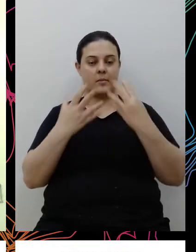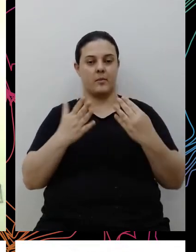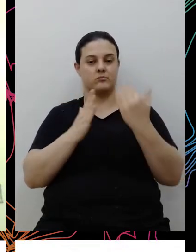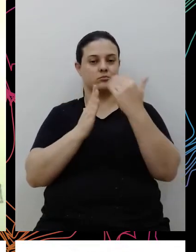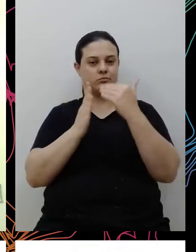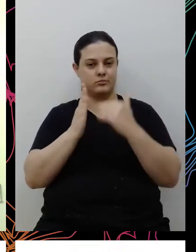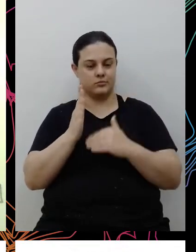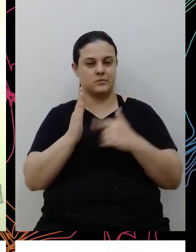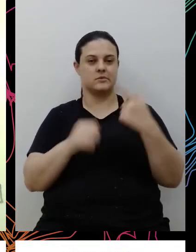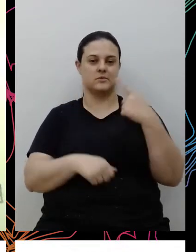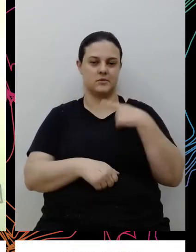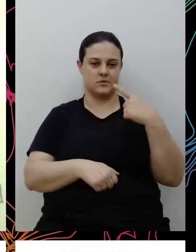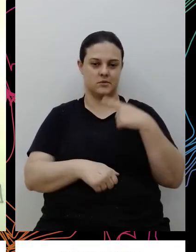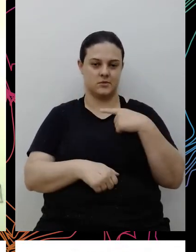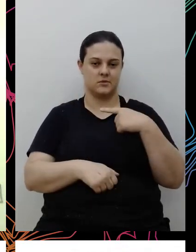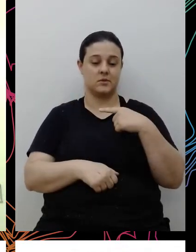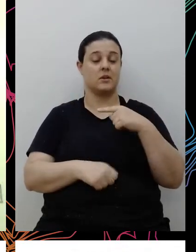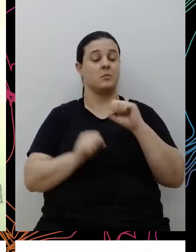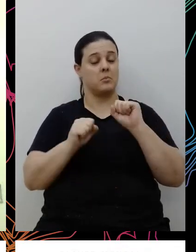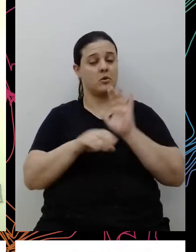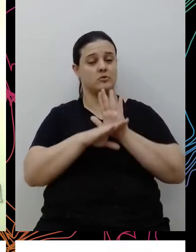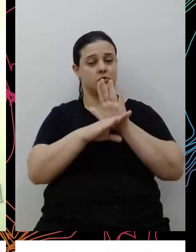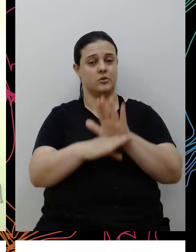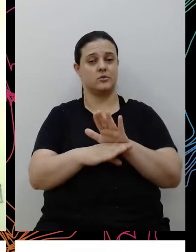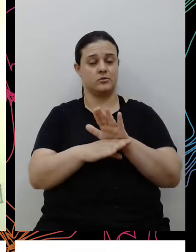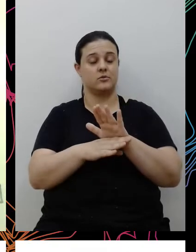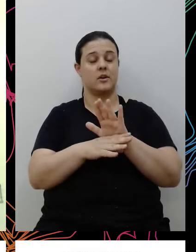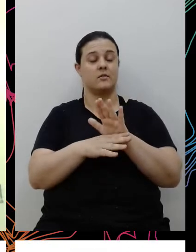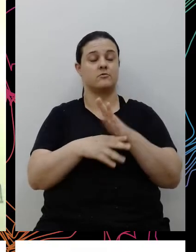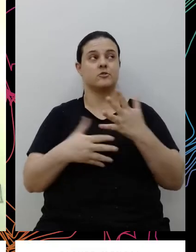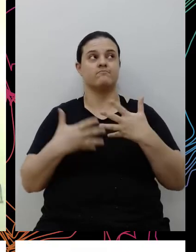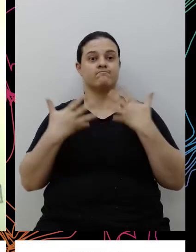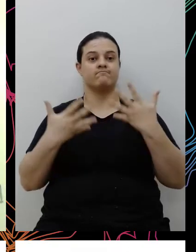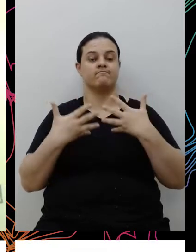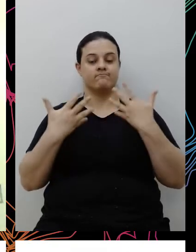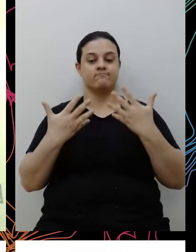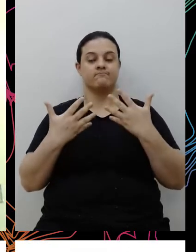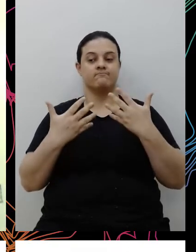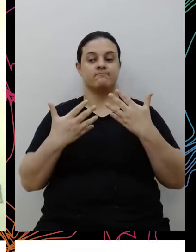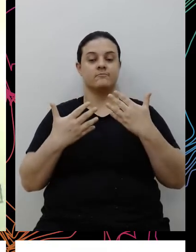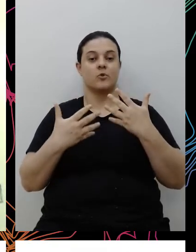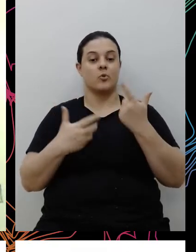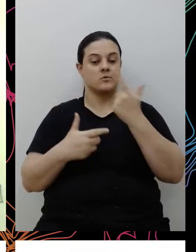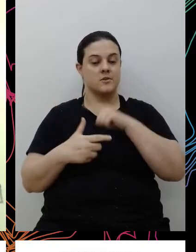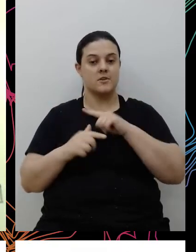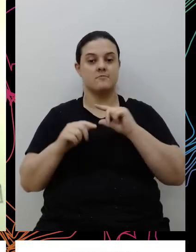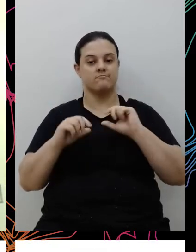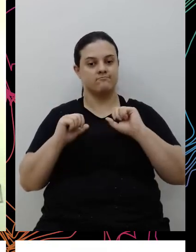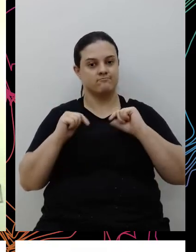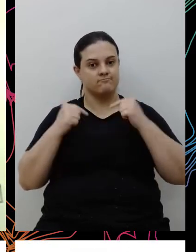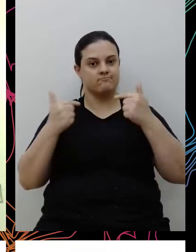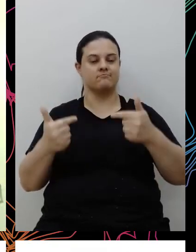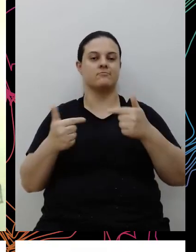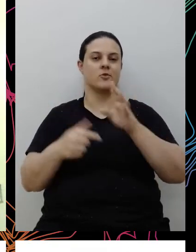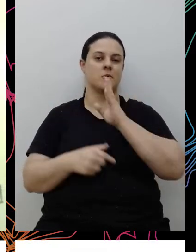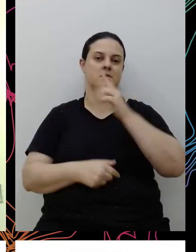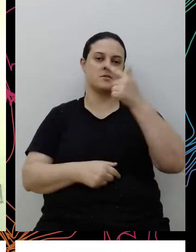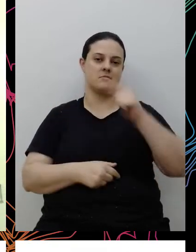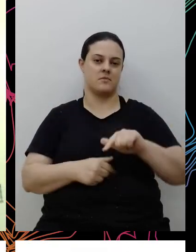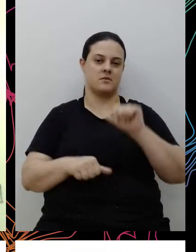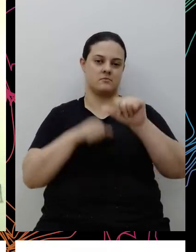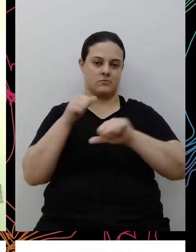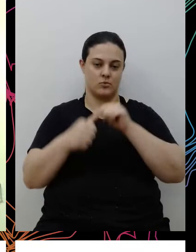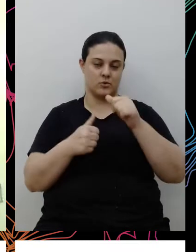elencado, que pode ser úteis aí como uma inspiração para que as empresas conheçam e façam, de fato, mudanças aí mais